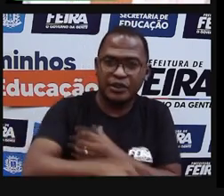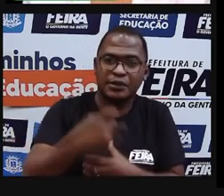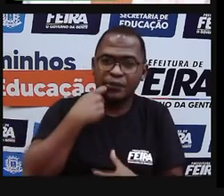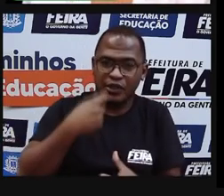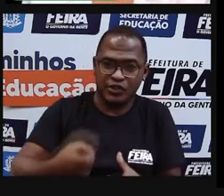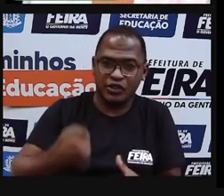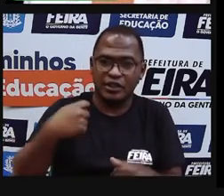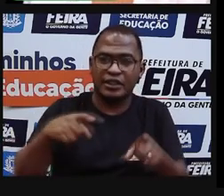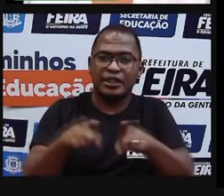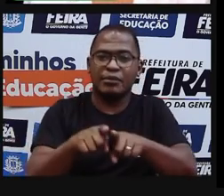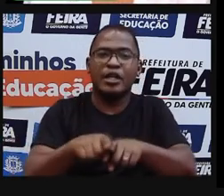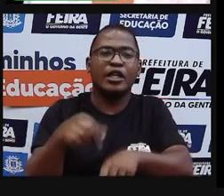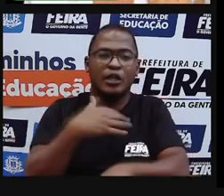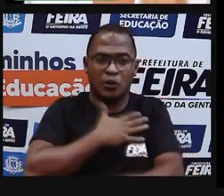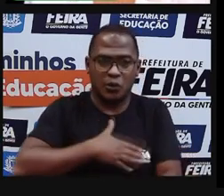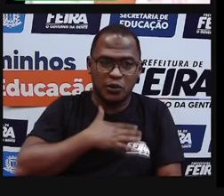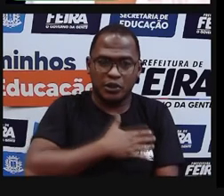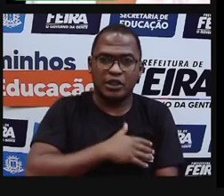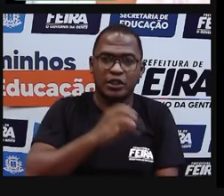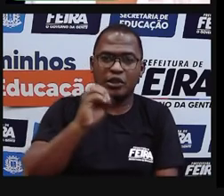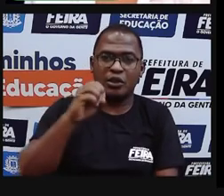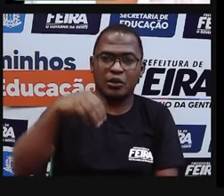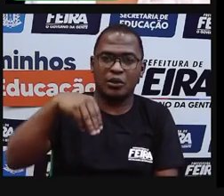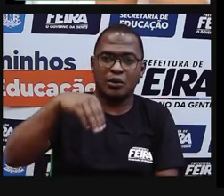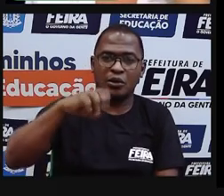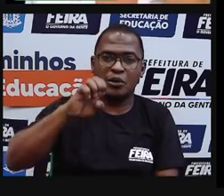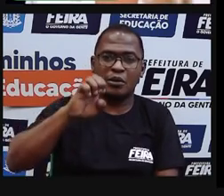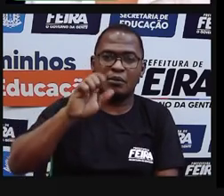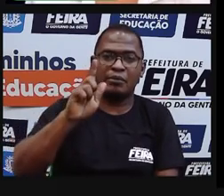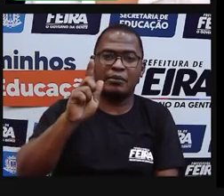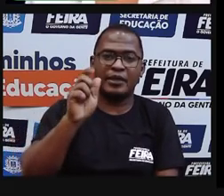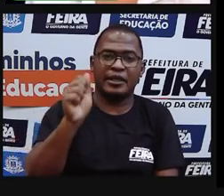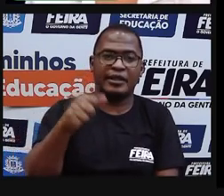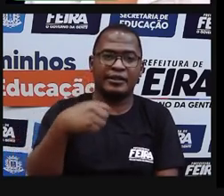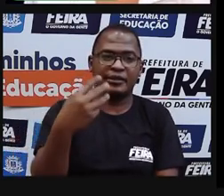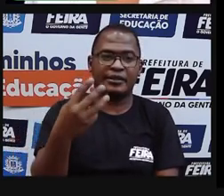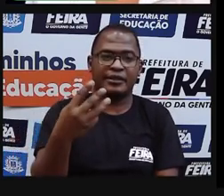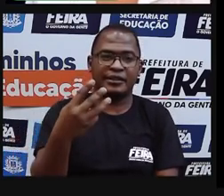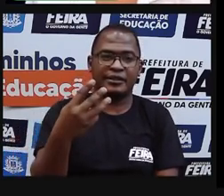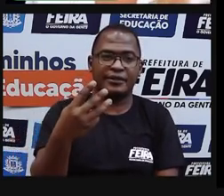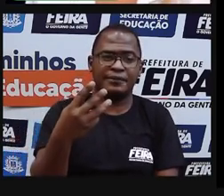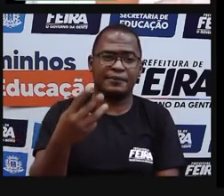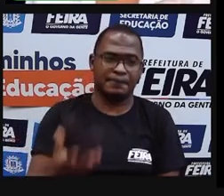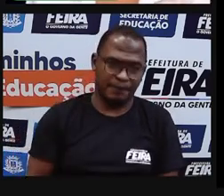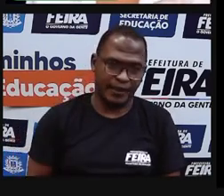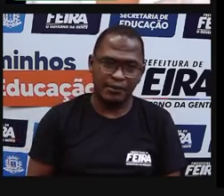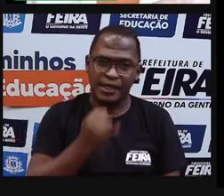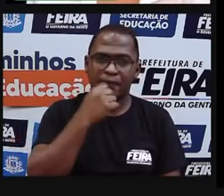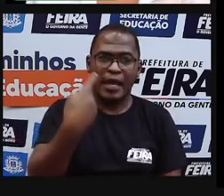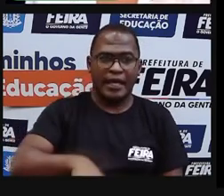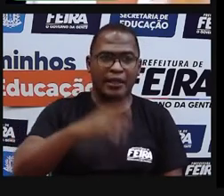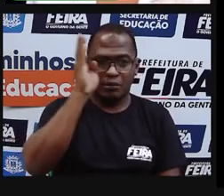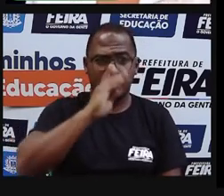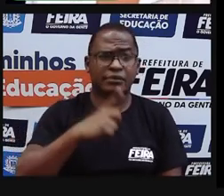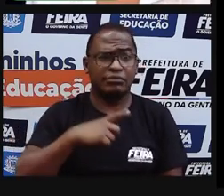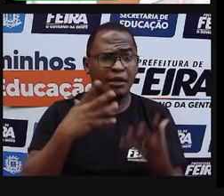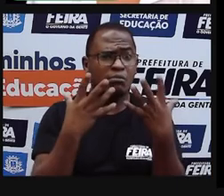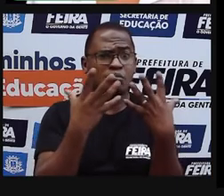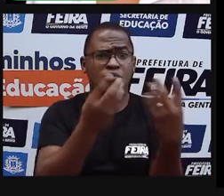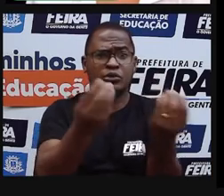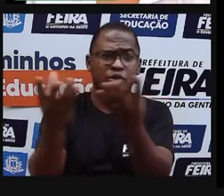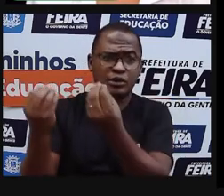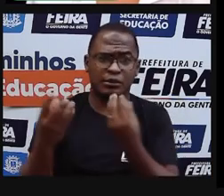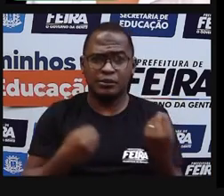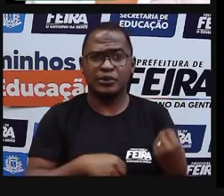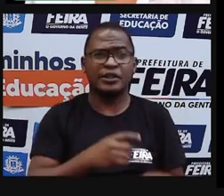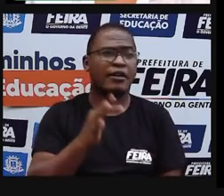o consumo de frutas vermelhas. Mas no nosso país, nós temos uma grande quantidade de frutas vermelhas que a gente pode se aproveitar. Porque faz bem para o